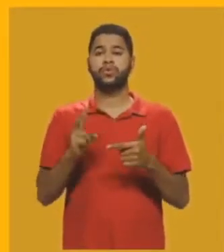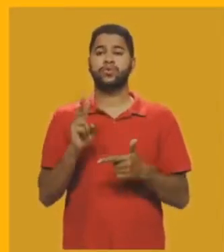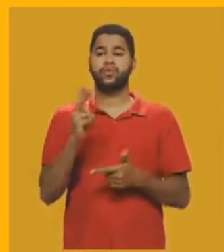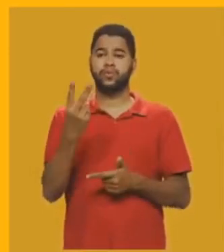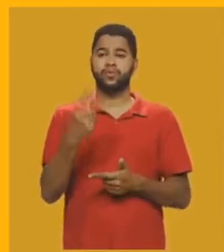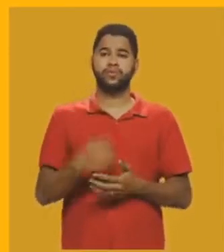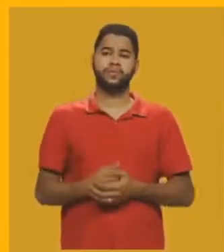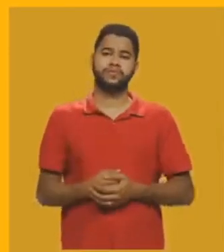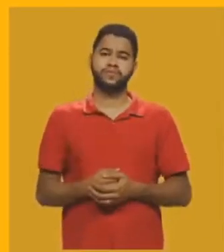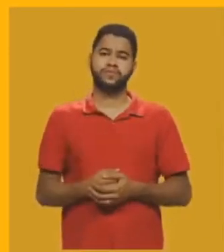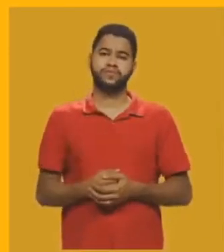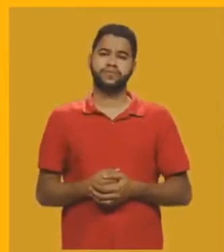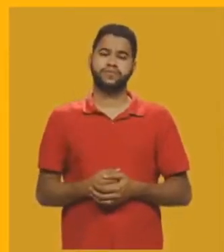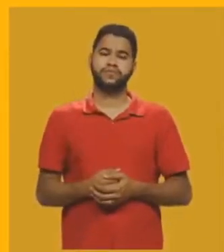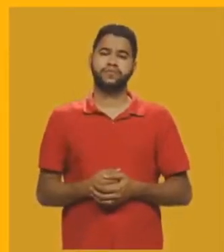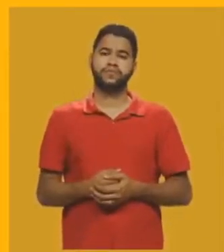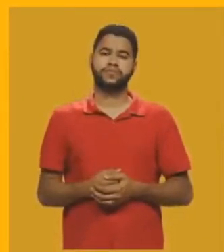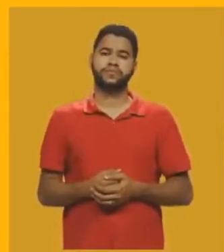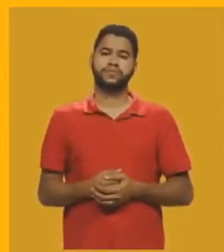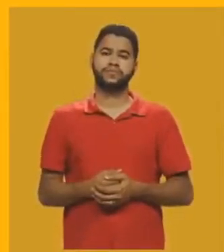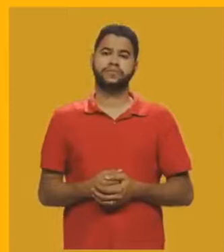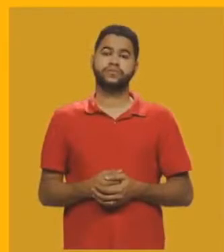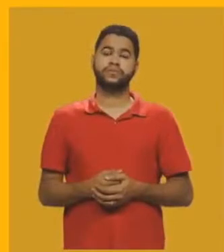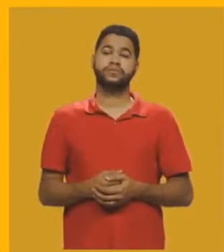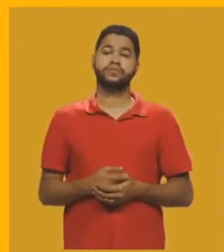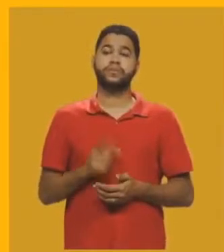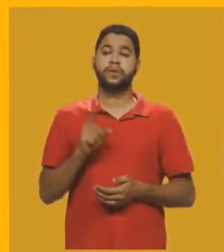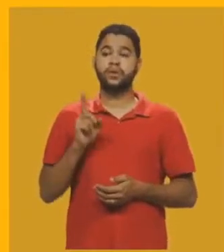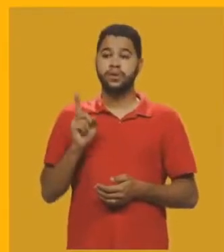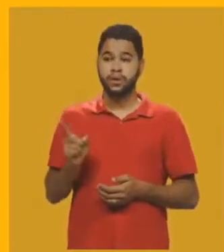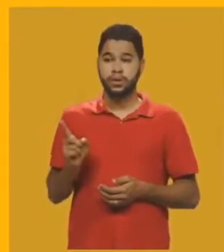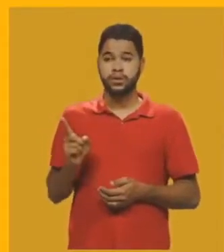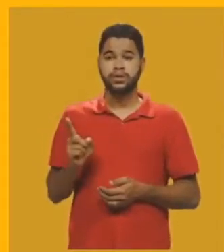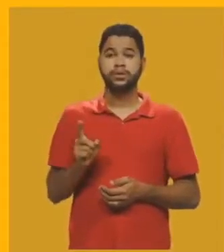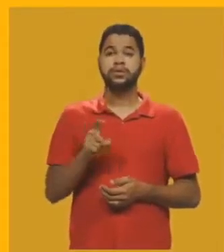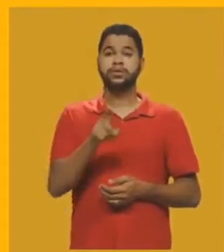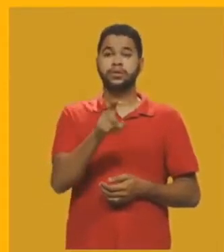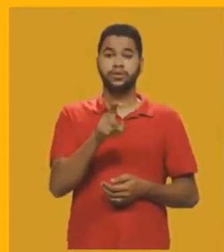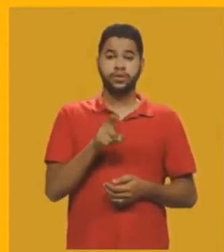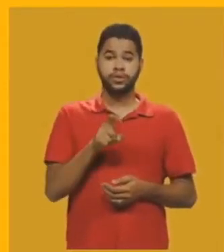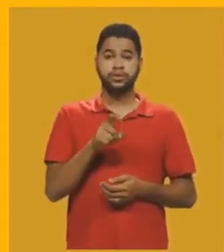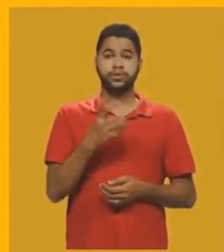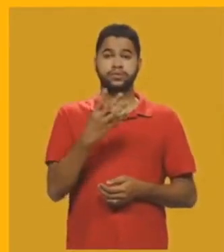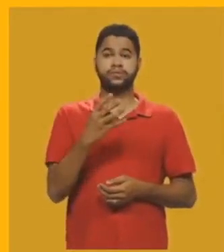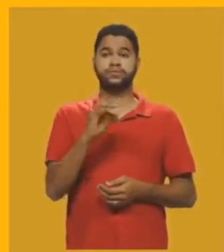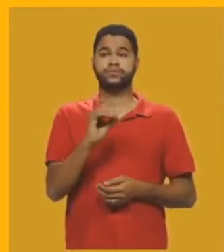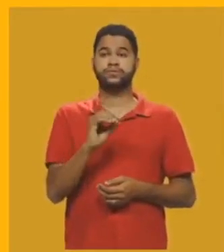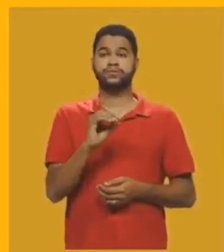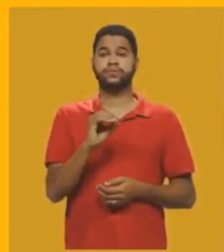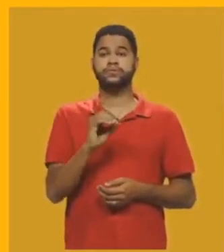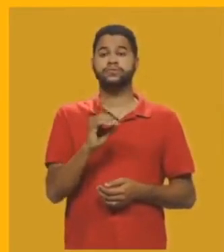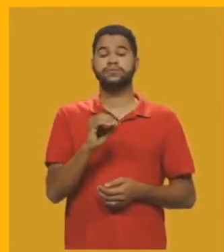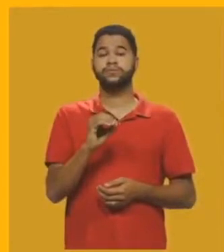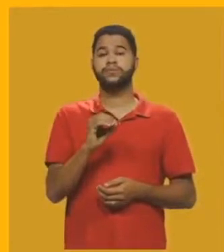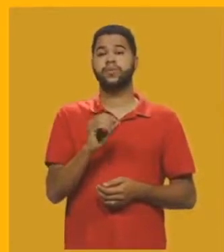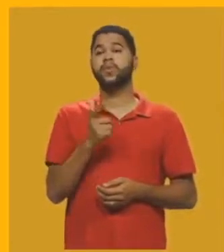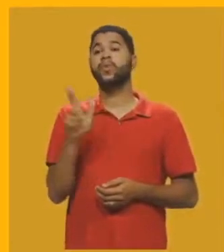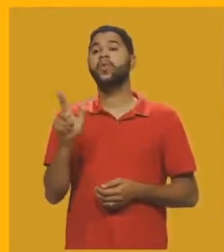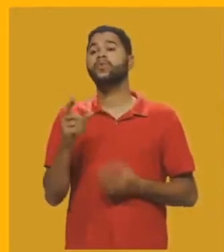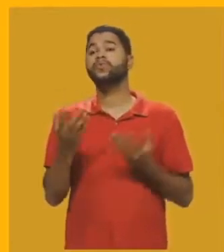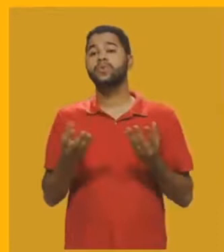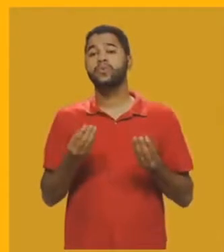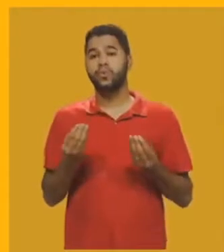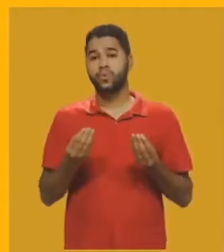igual a 40 graus. Se esse X mede 40 graus, quanto que vai medir este?